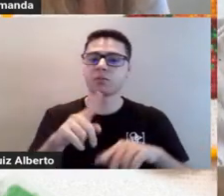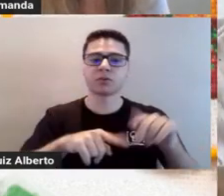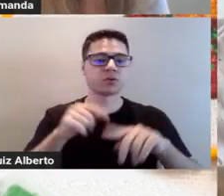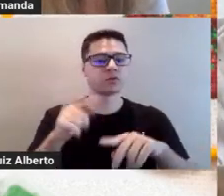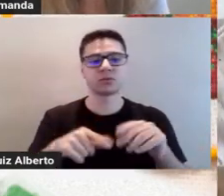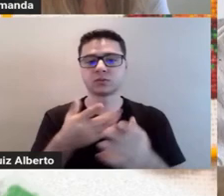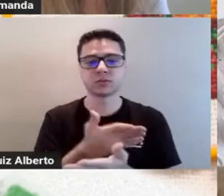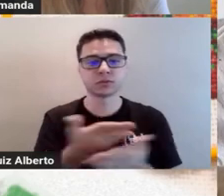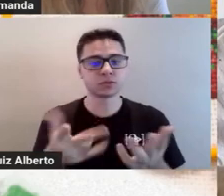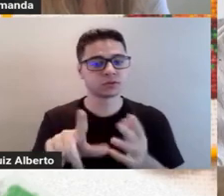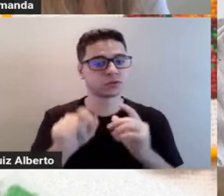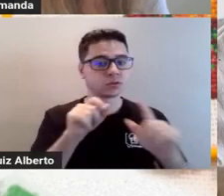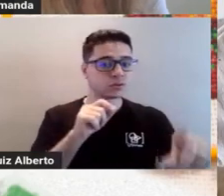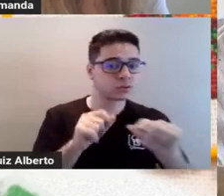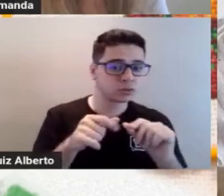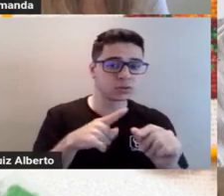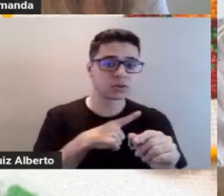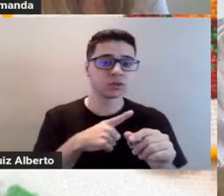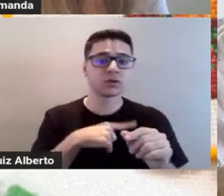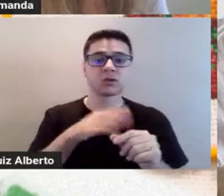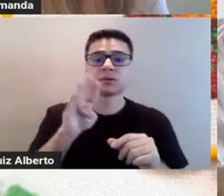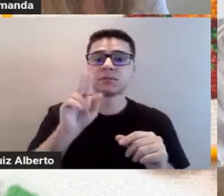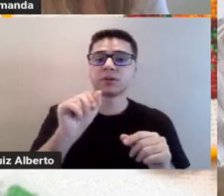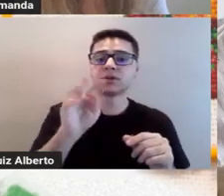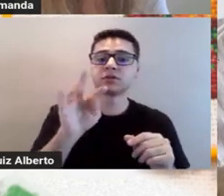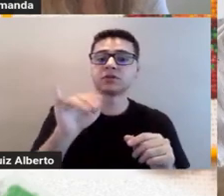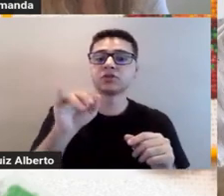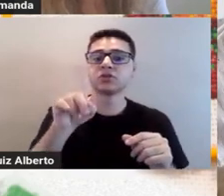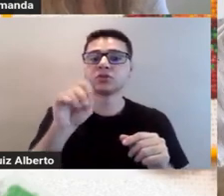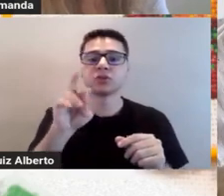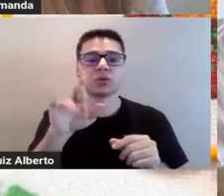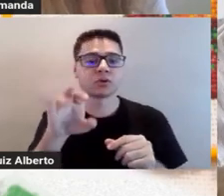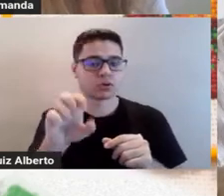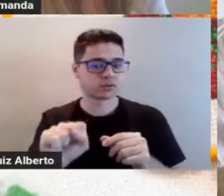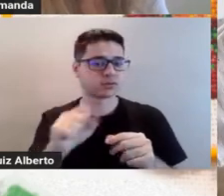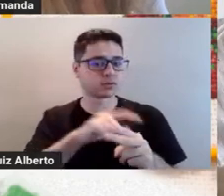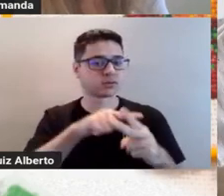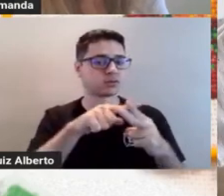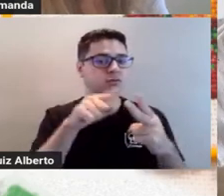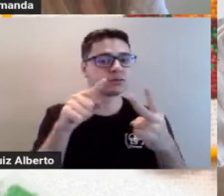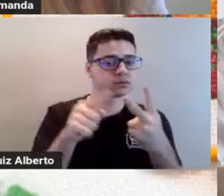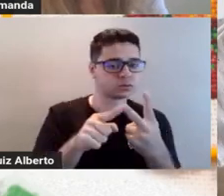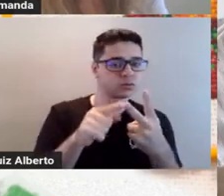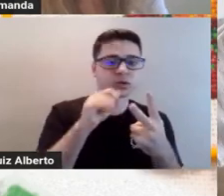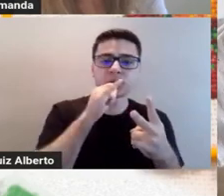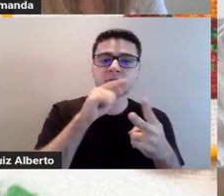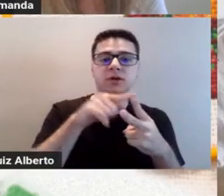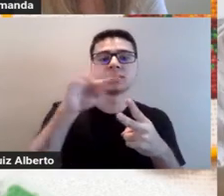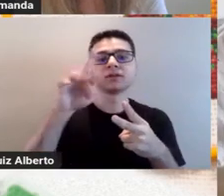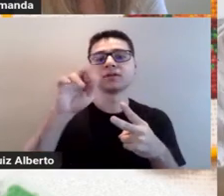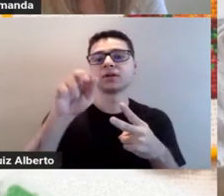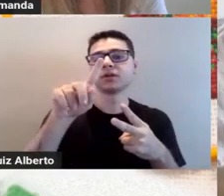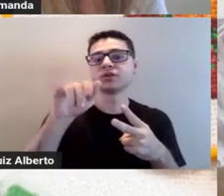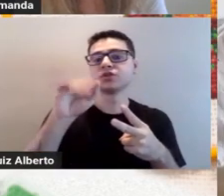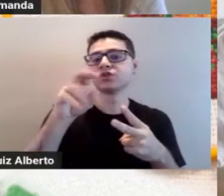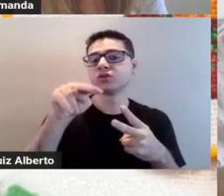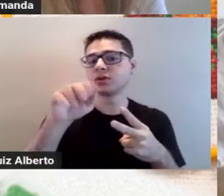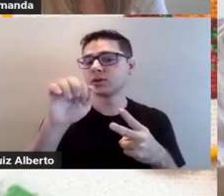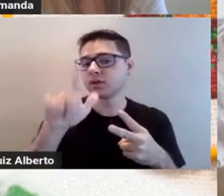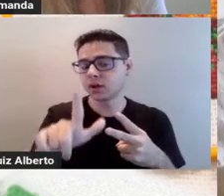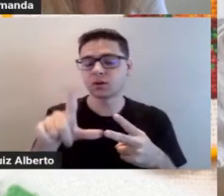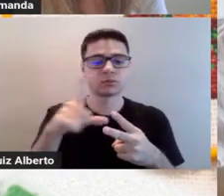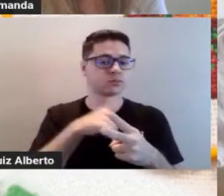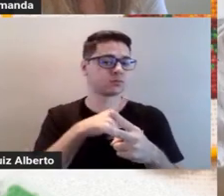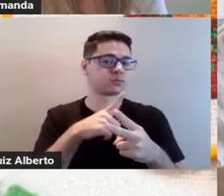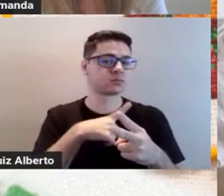escolherem. Aqui eu tenho os bastidores. Então, tenho dois modelos. Tenho esse bastidor tradicional de madeira. Aqui em cima a gente tem